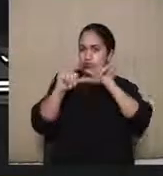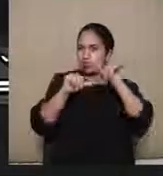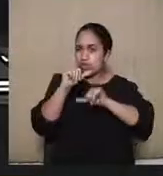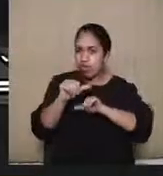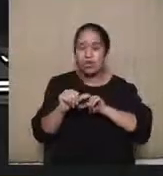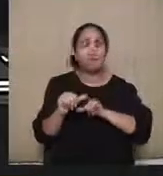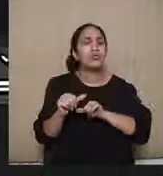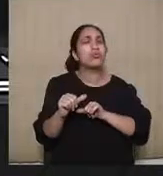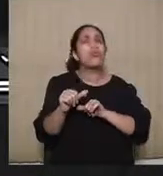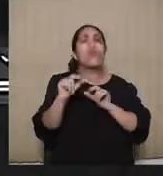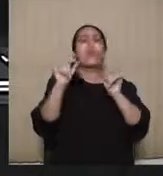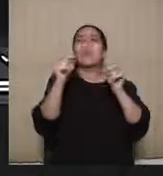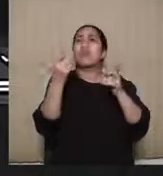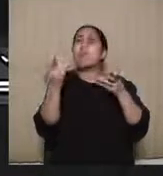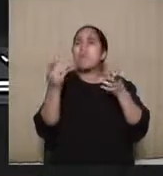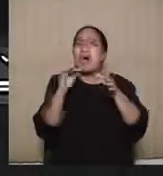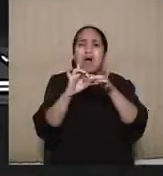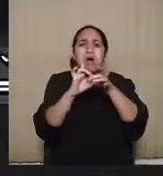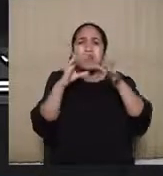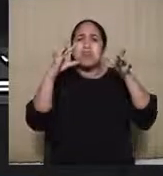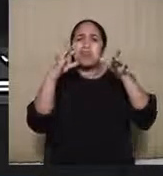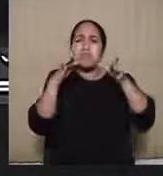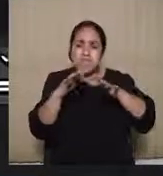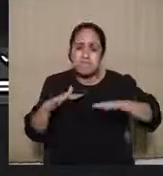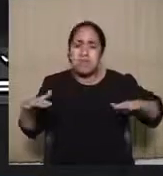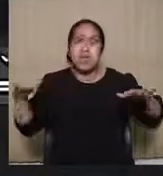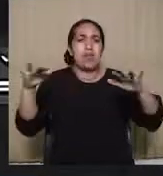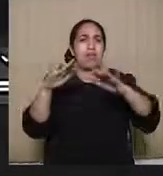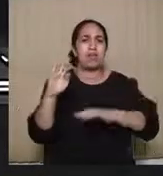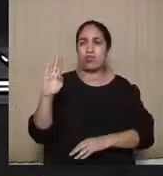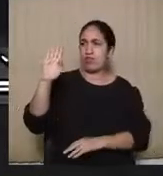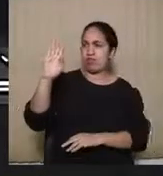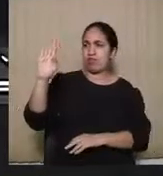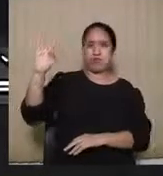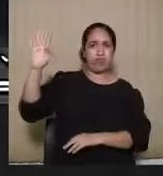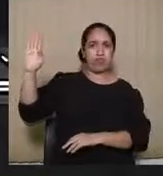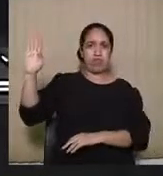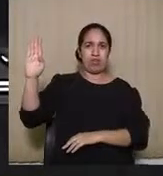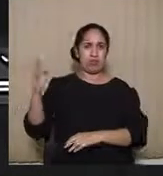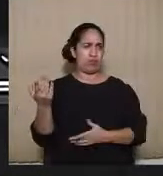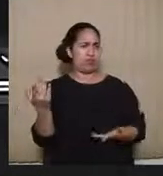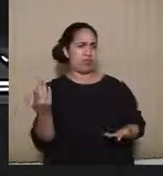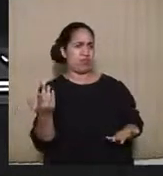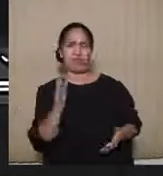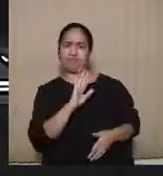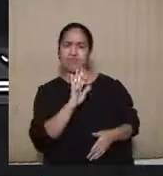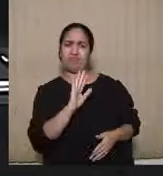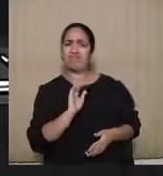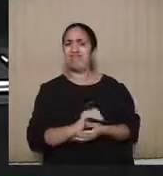ele deu uma ampla liberdade para os candidatos e isso foi visto com excesso até,